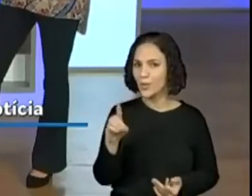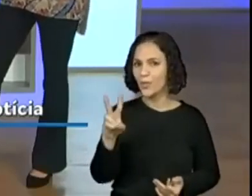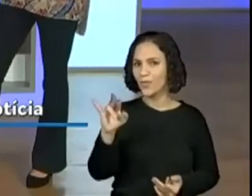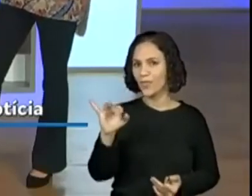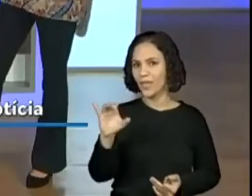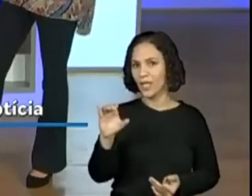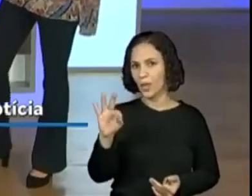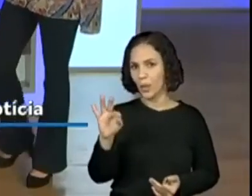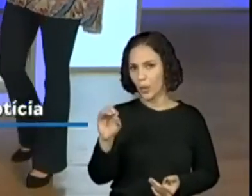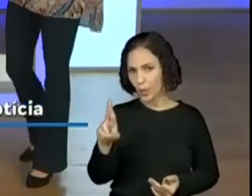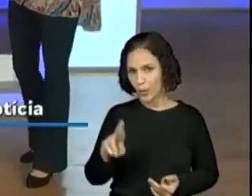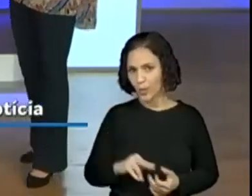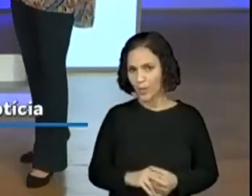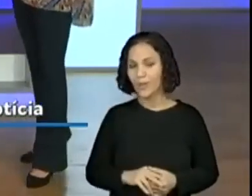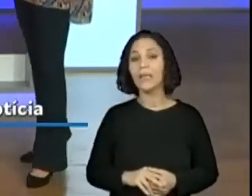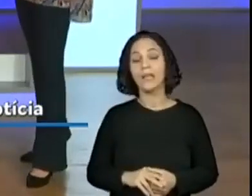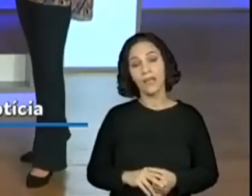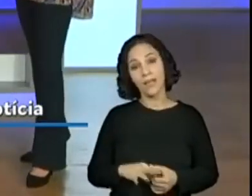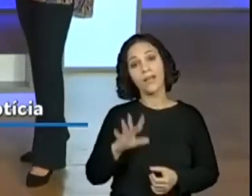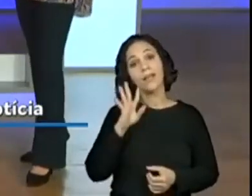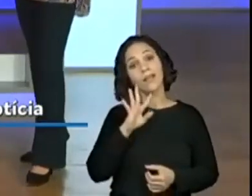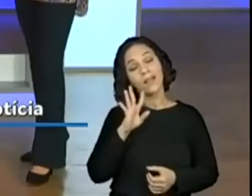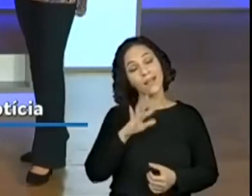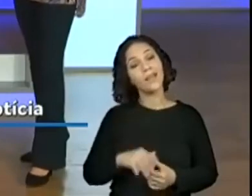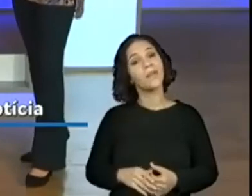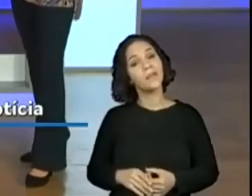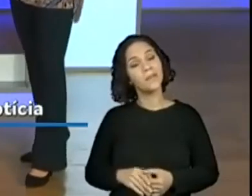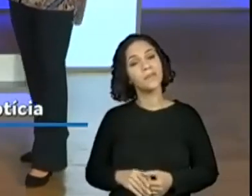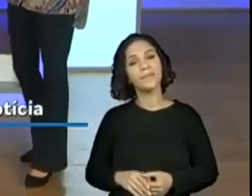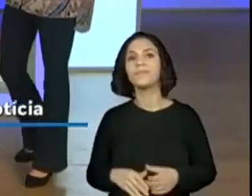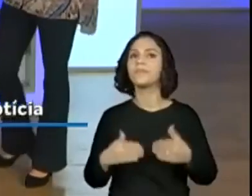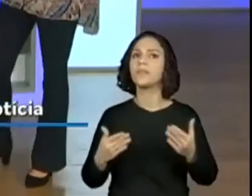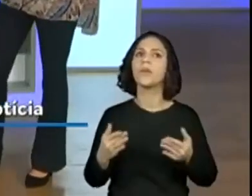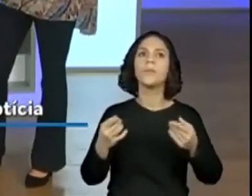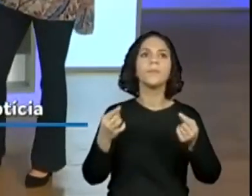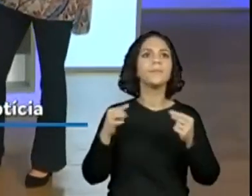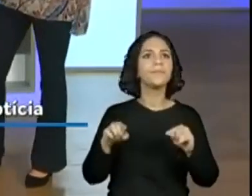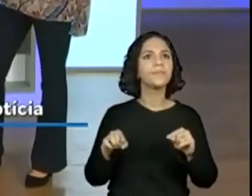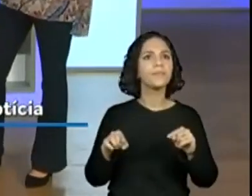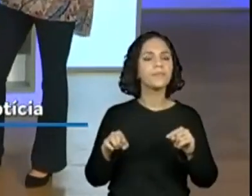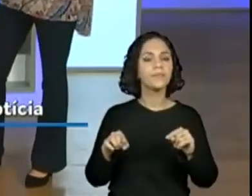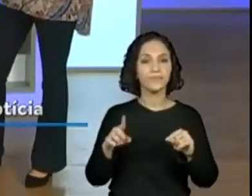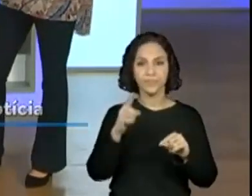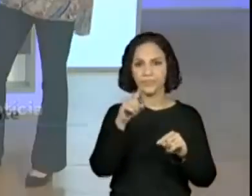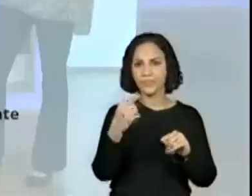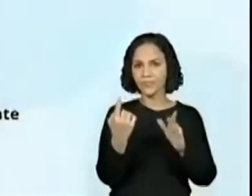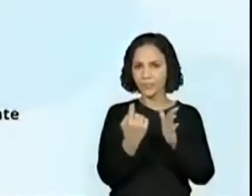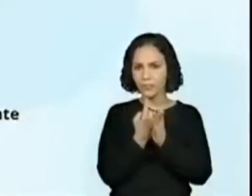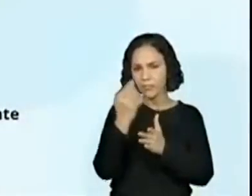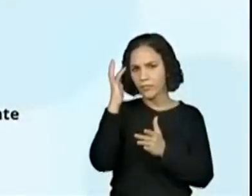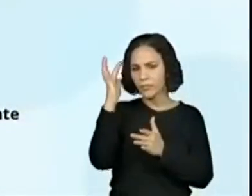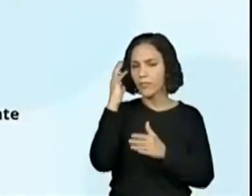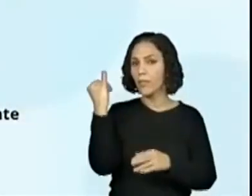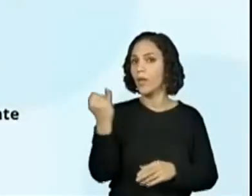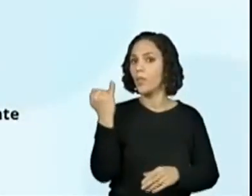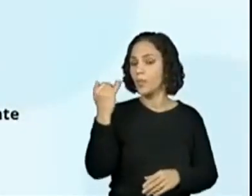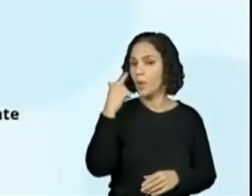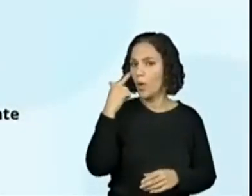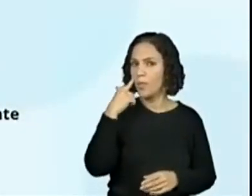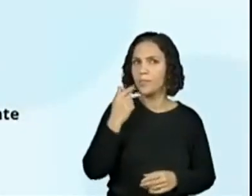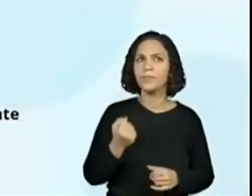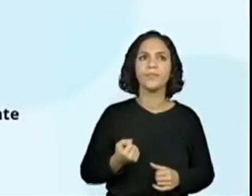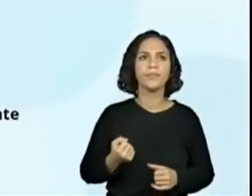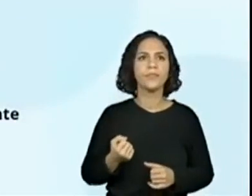colocaram, na Virgínia, eles já estão respondendo. Olha agora um questionamento, uma reflexão importante, né?